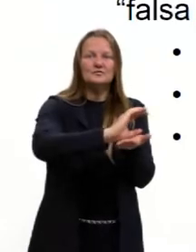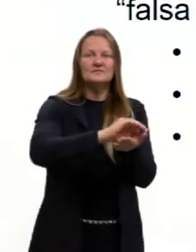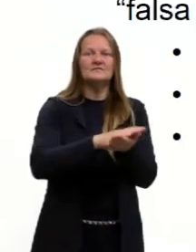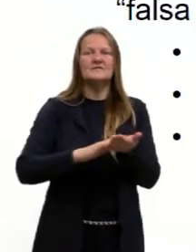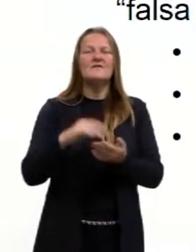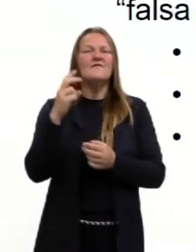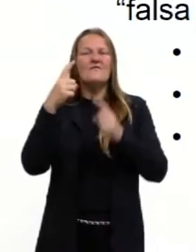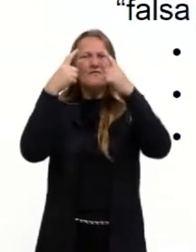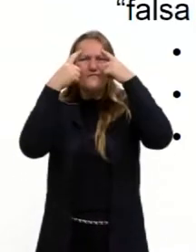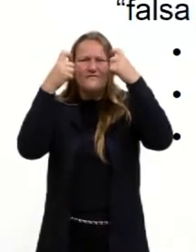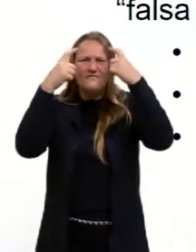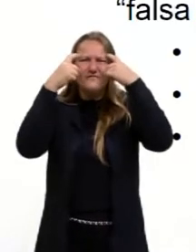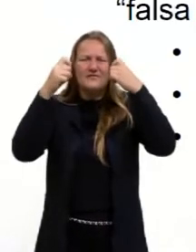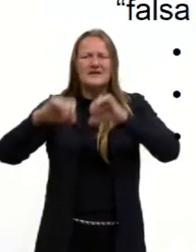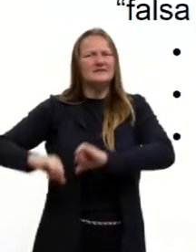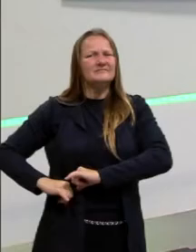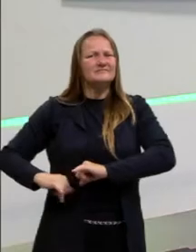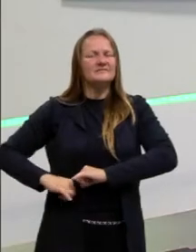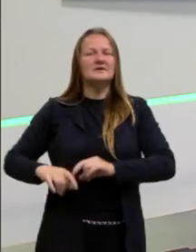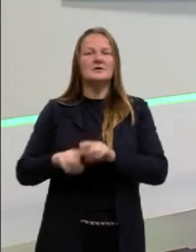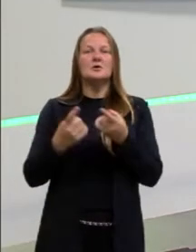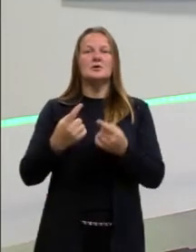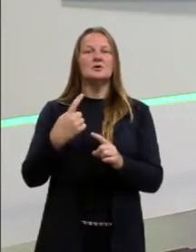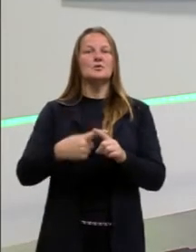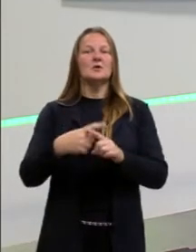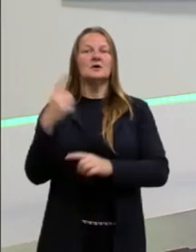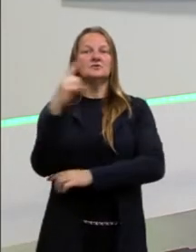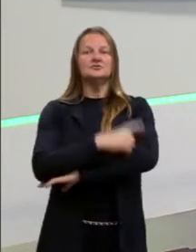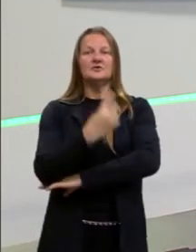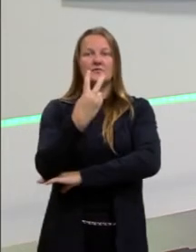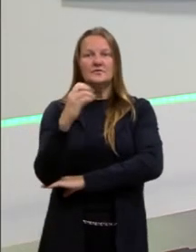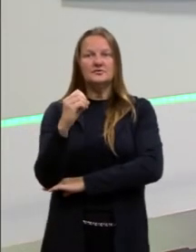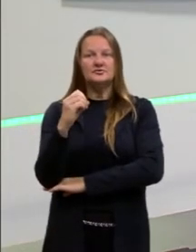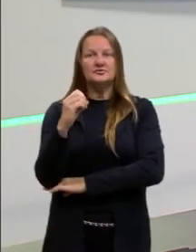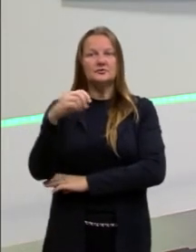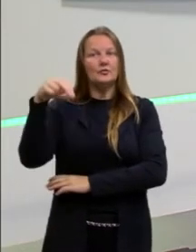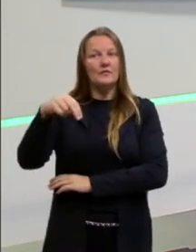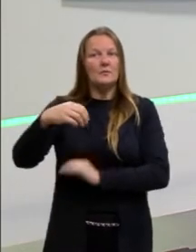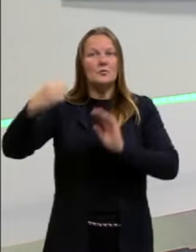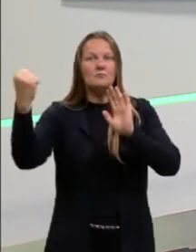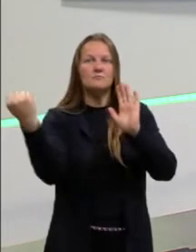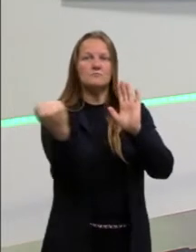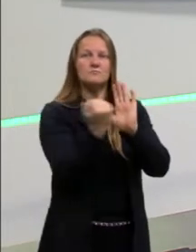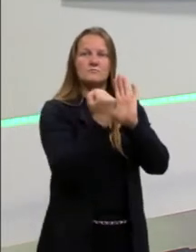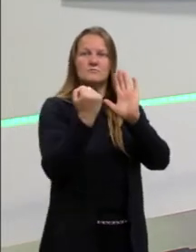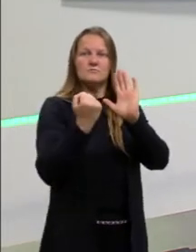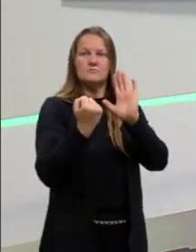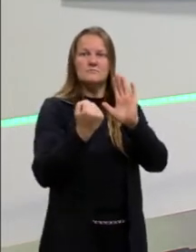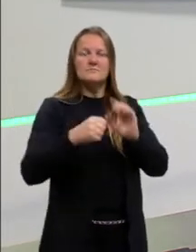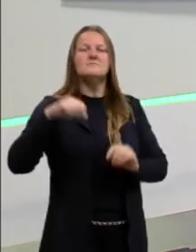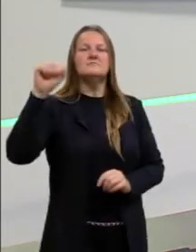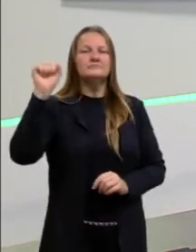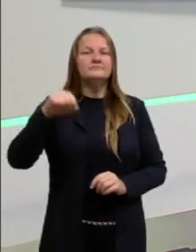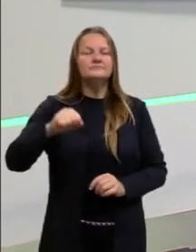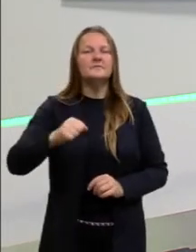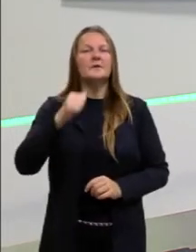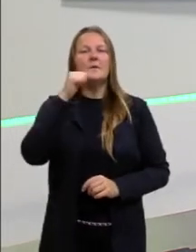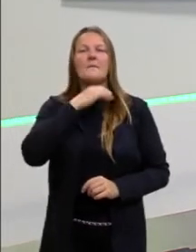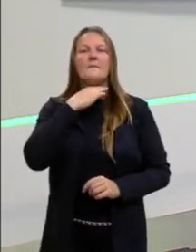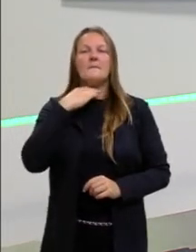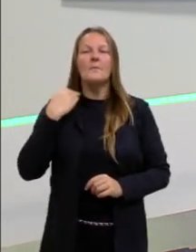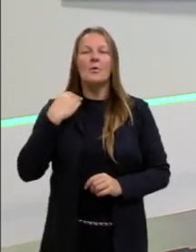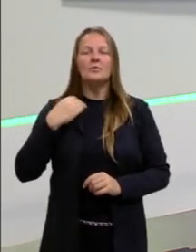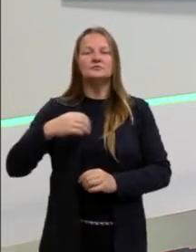violência que sofreram. E o 20 de novembro? O seria o 20 de novembro? Seria uma data que marcaria a morte de